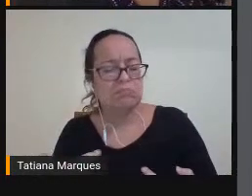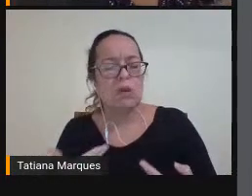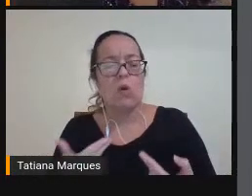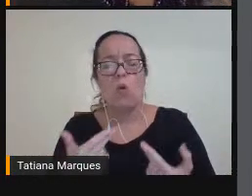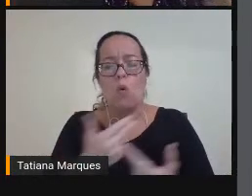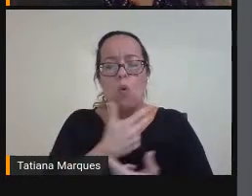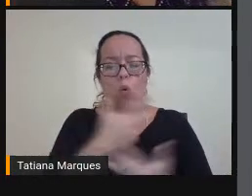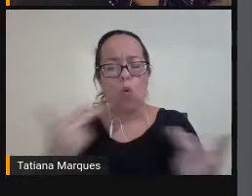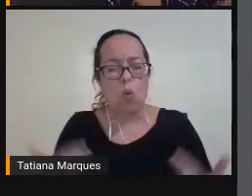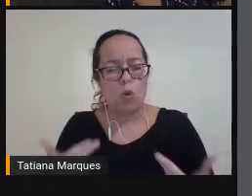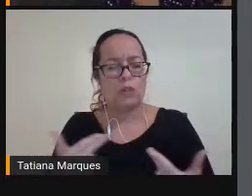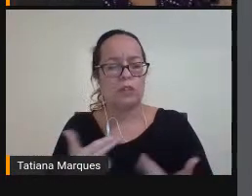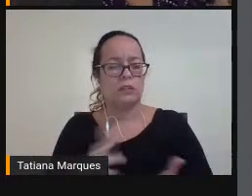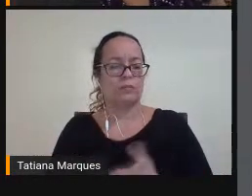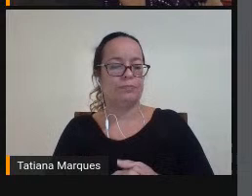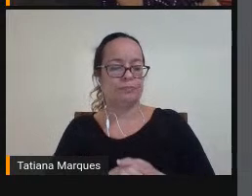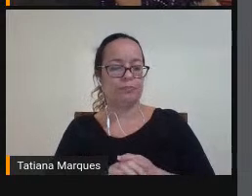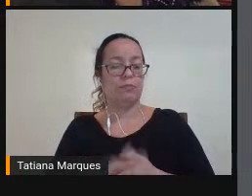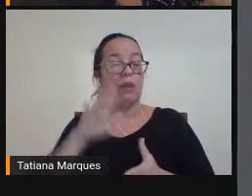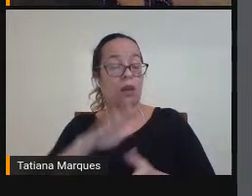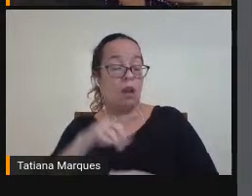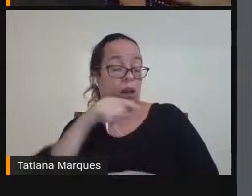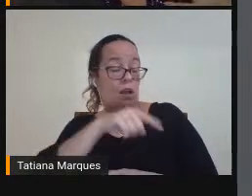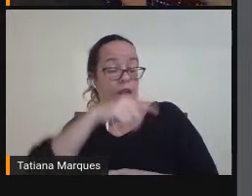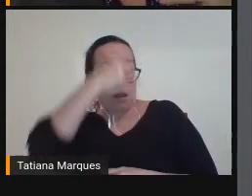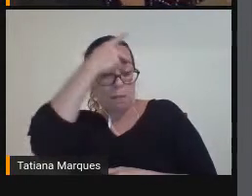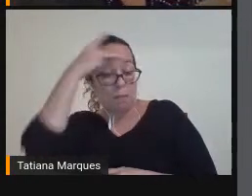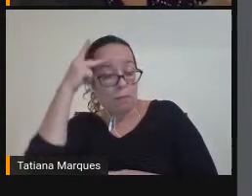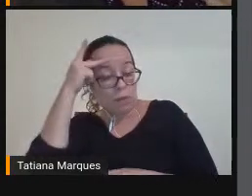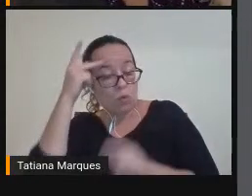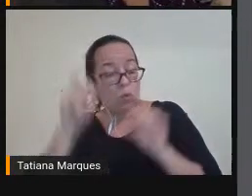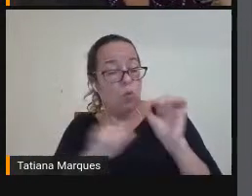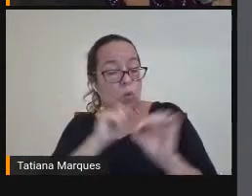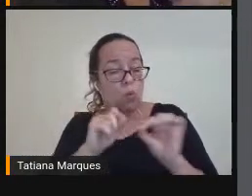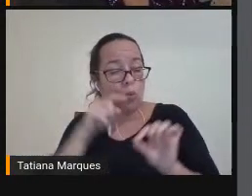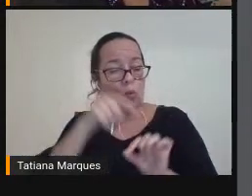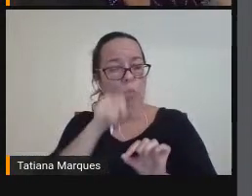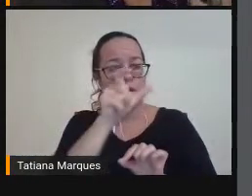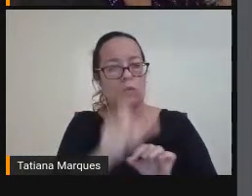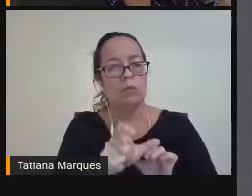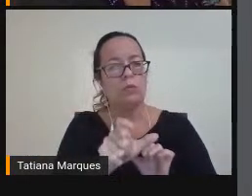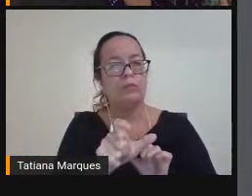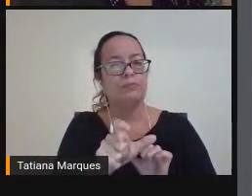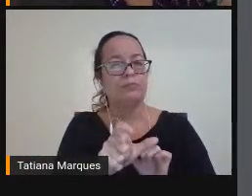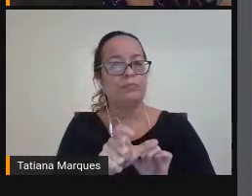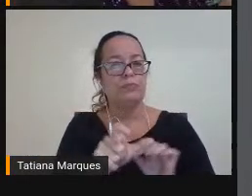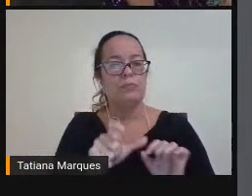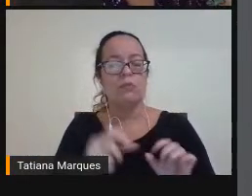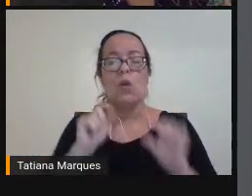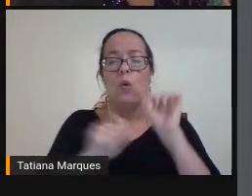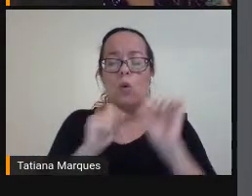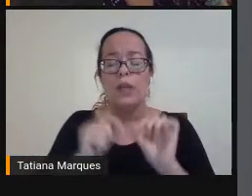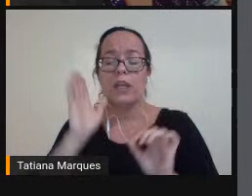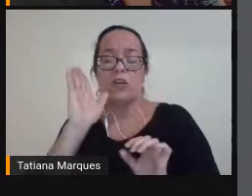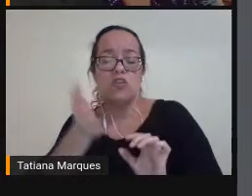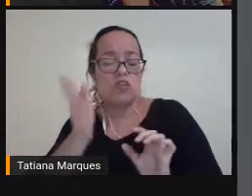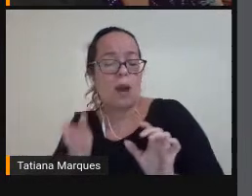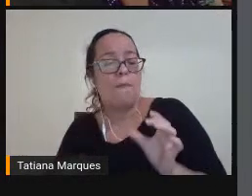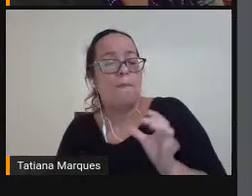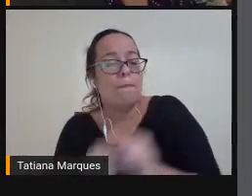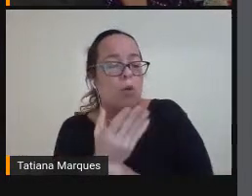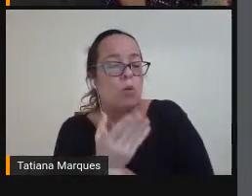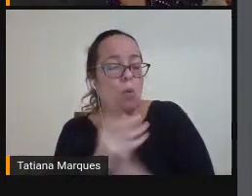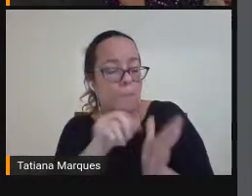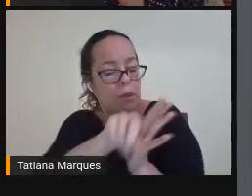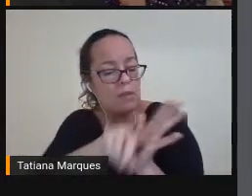E essas Pessoas Né O que Que é Que a gente Já tem Produzido Pesquisas Sobre